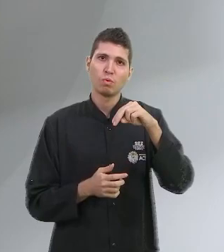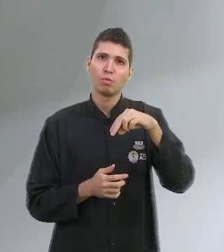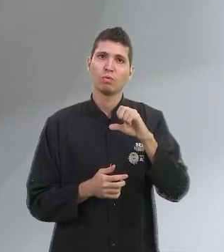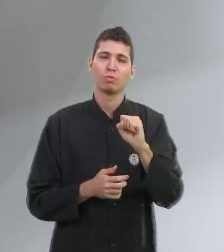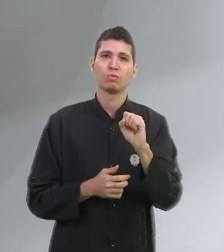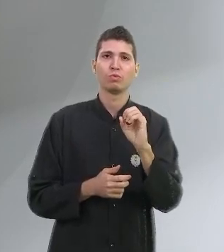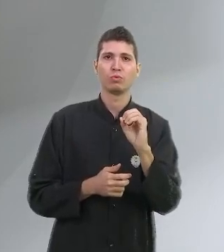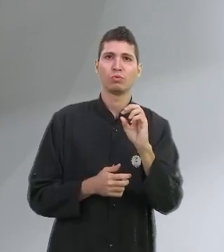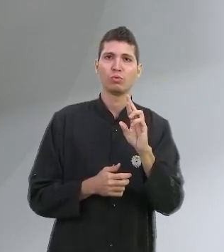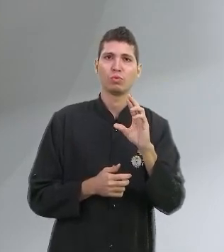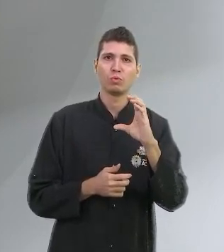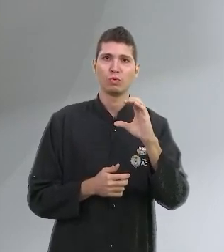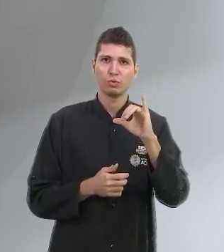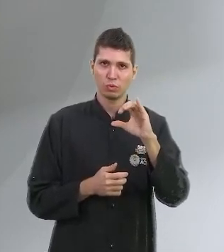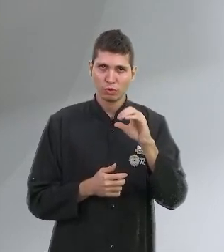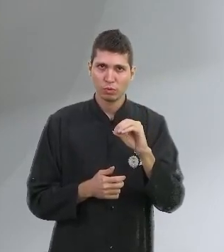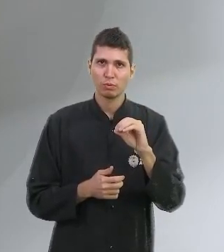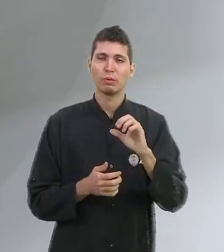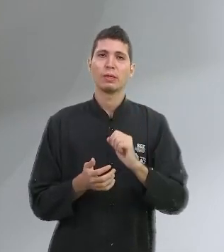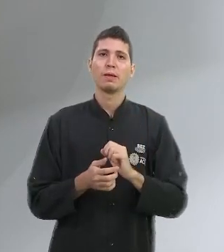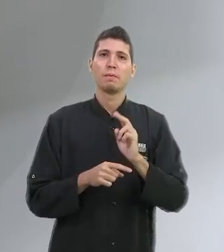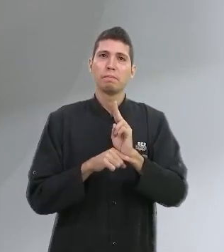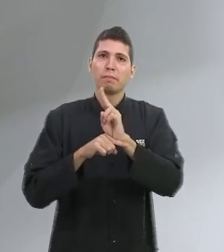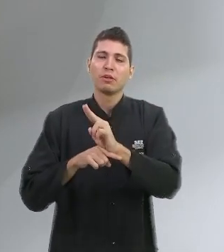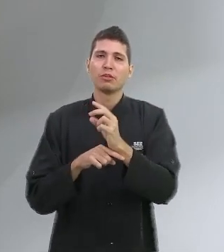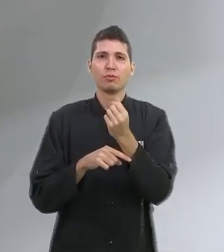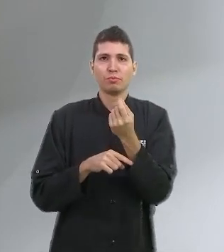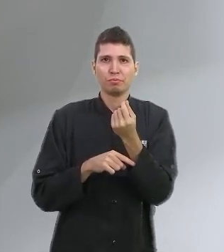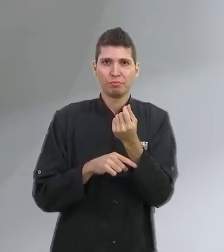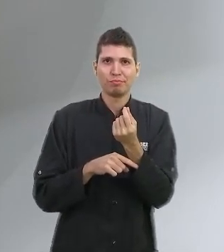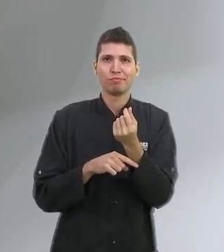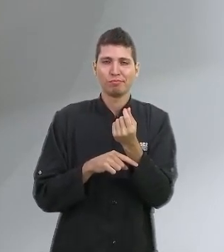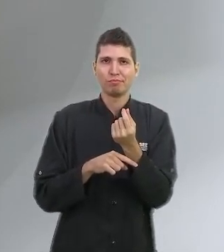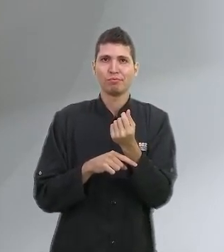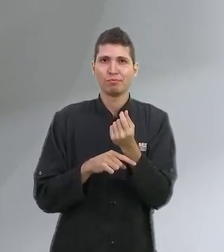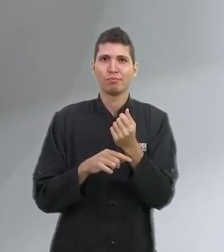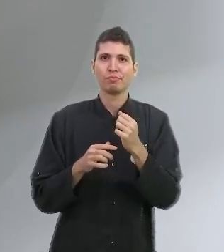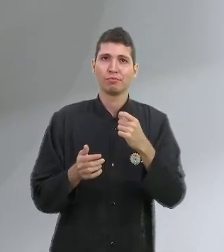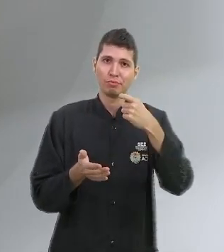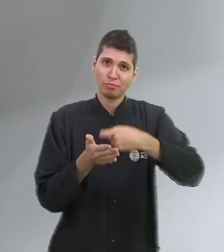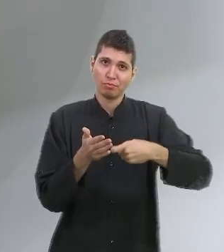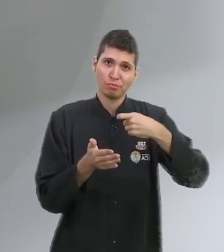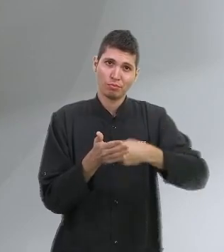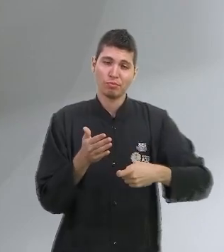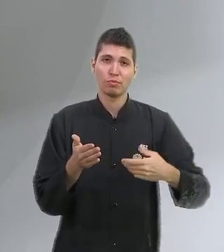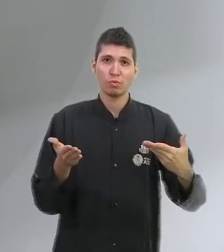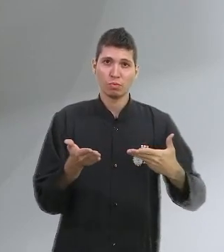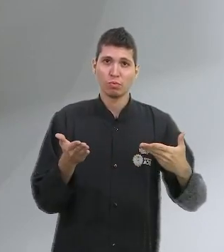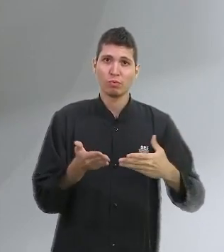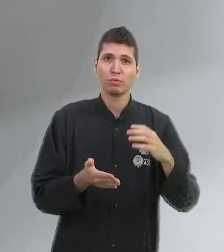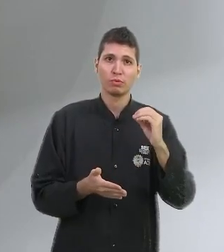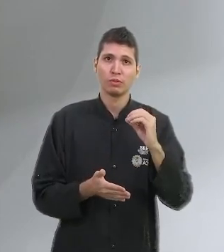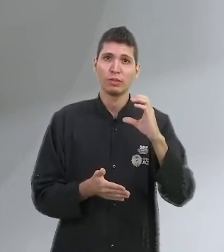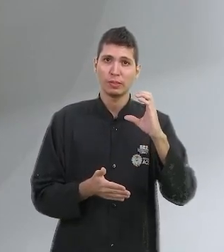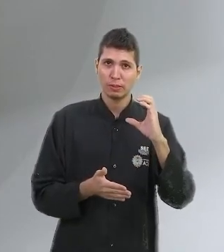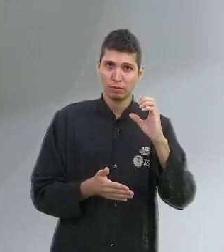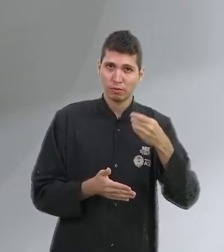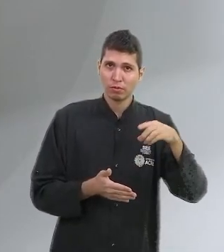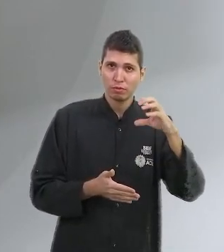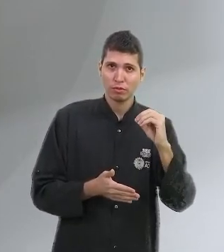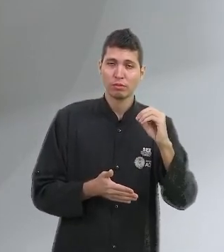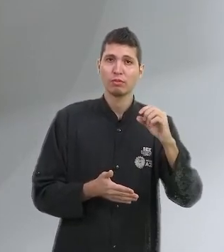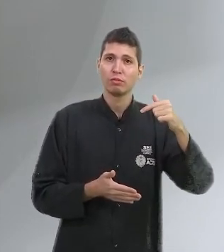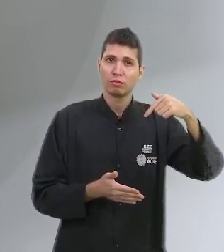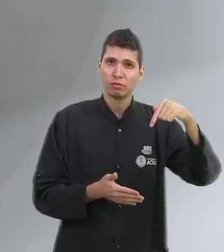empréstimos e investimentos. E a taxa referencial atualmente está em 0,07